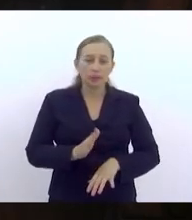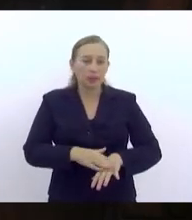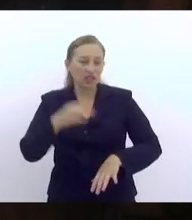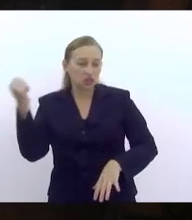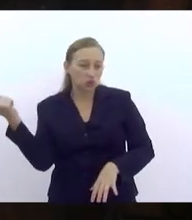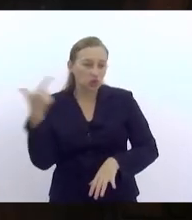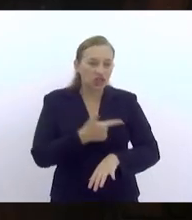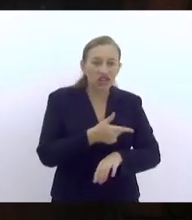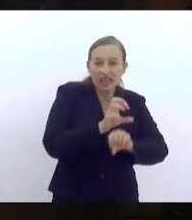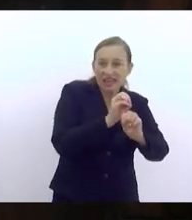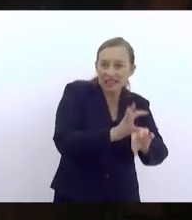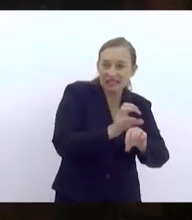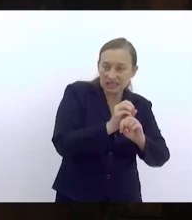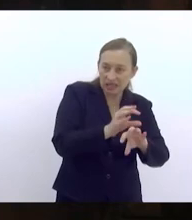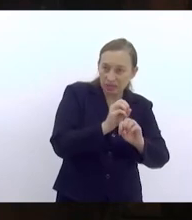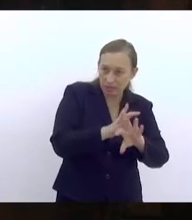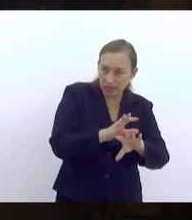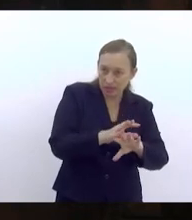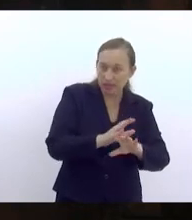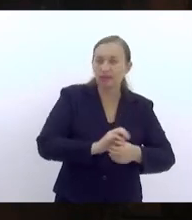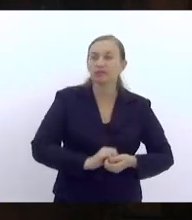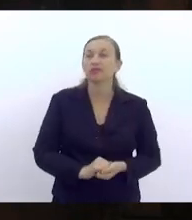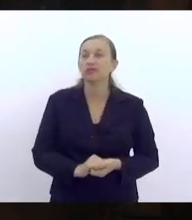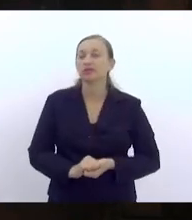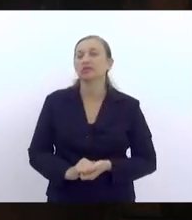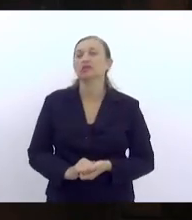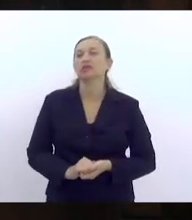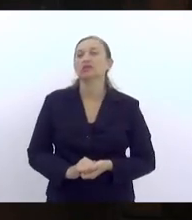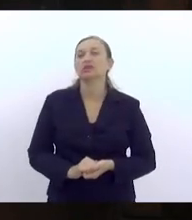escolares e também das unidades escolares.